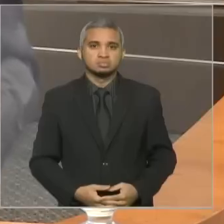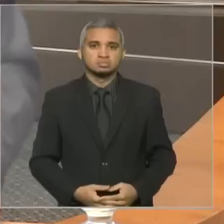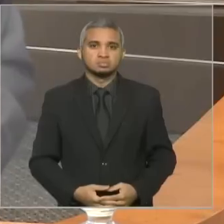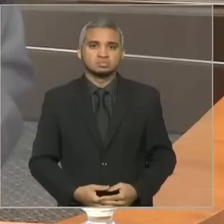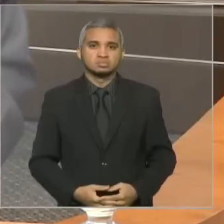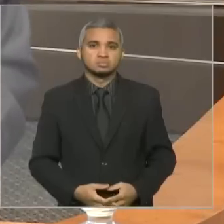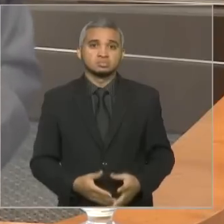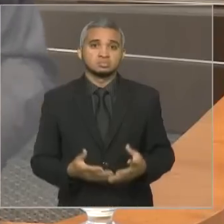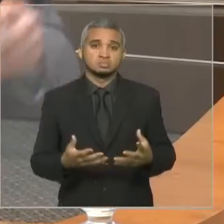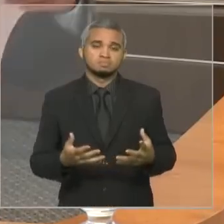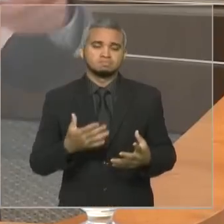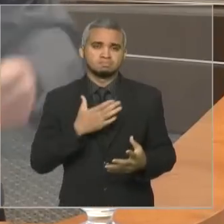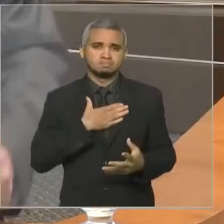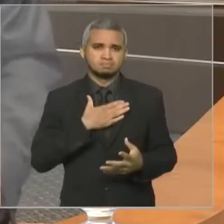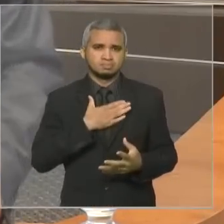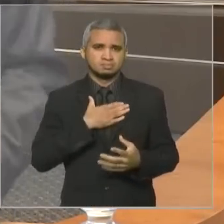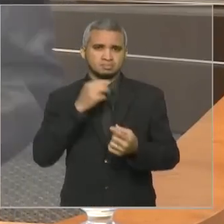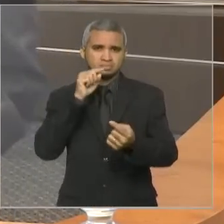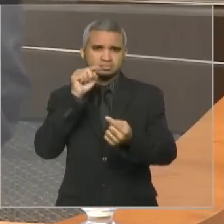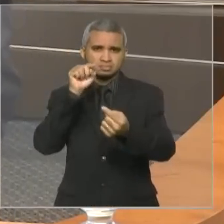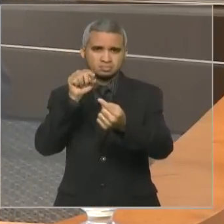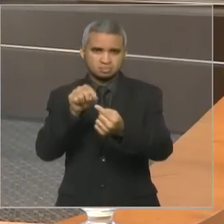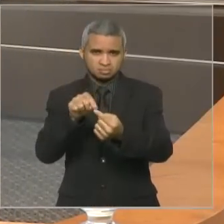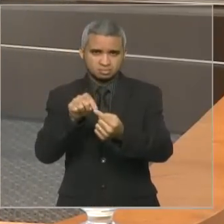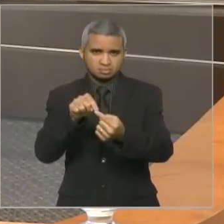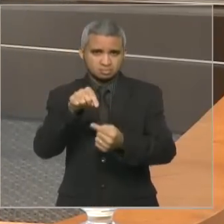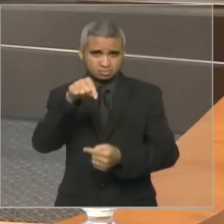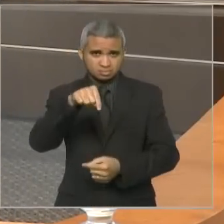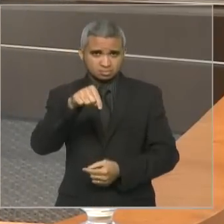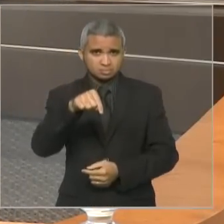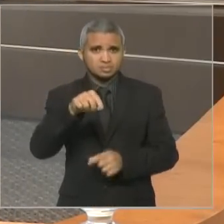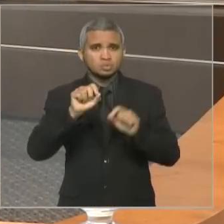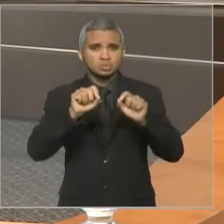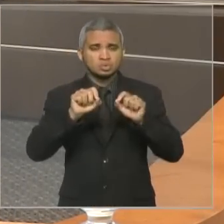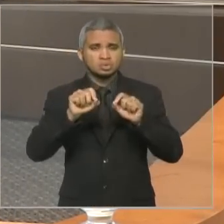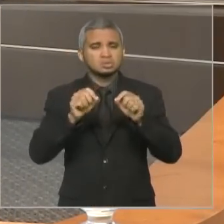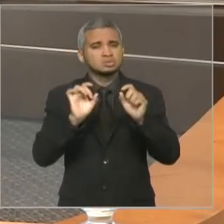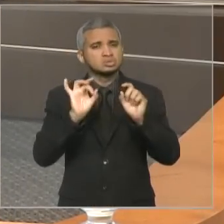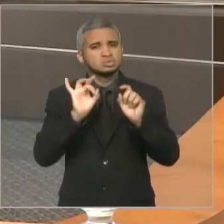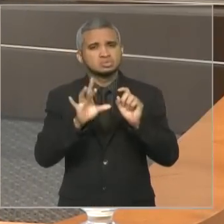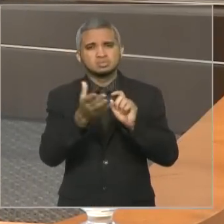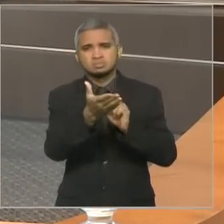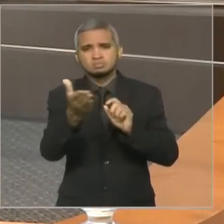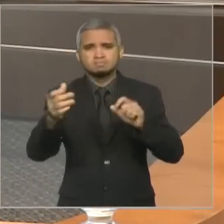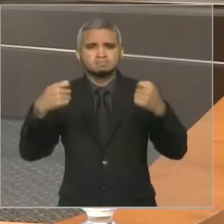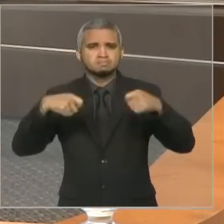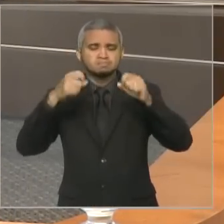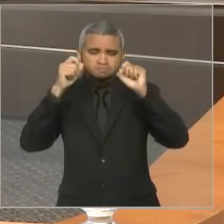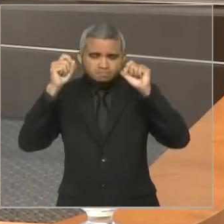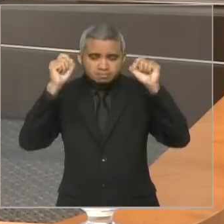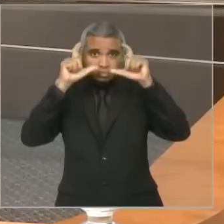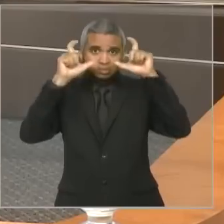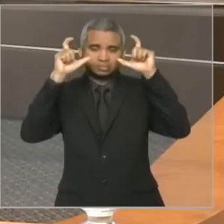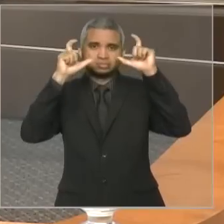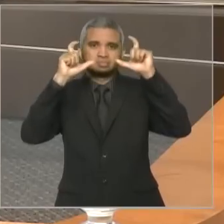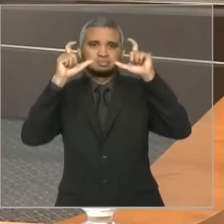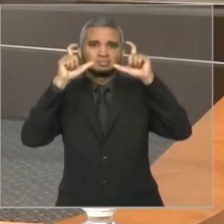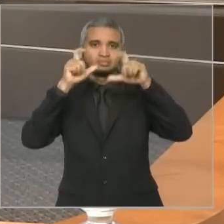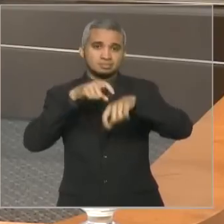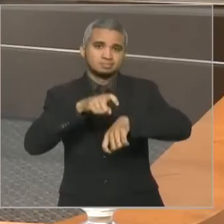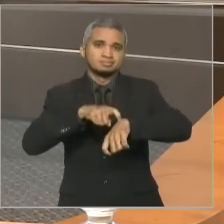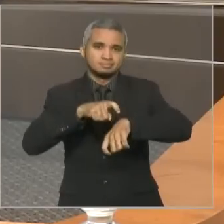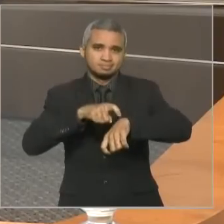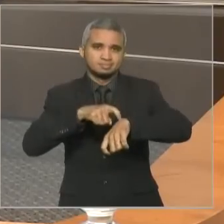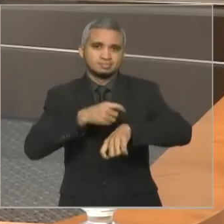os meus propósitos aqui são de despertar vocês para um novo momento que nós estamos vivendo. Eu confesso